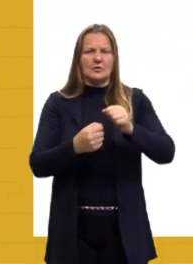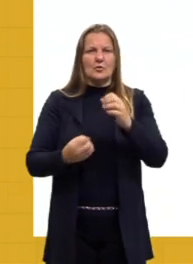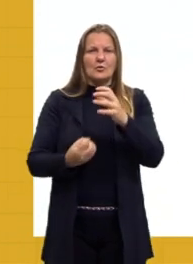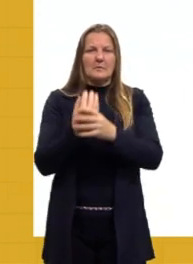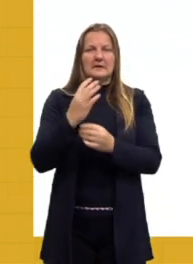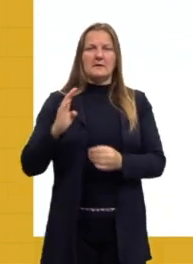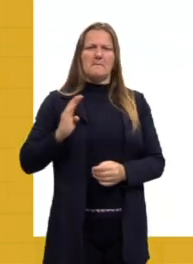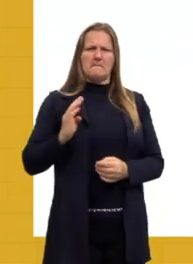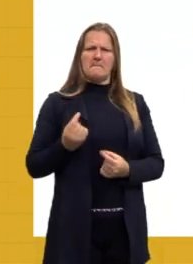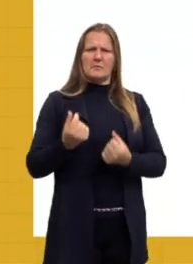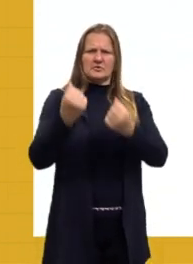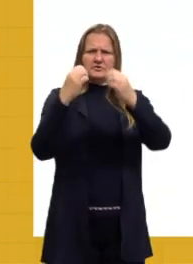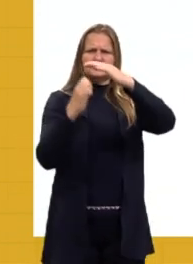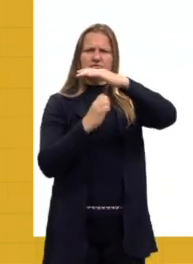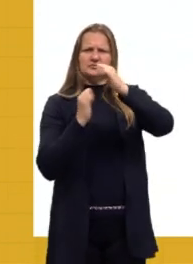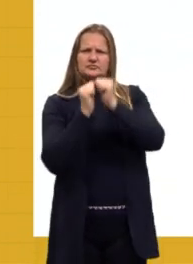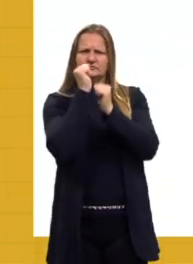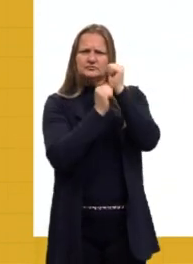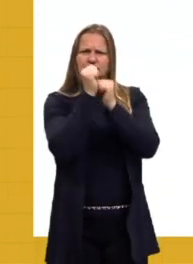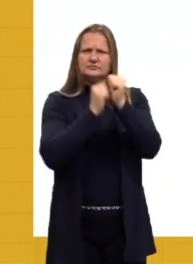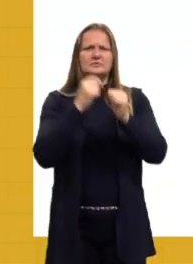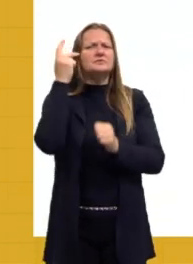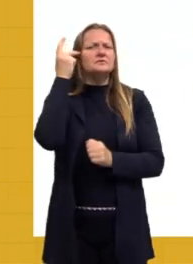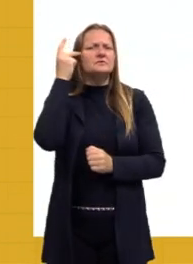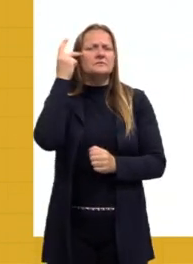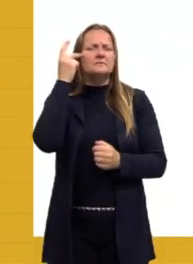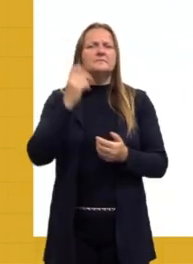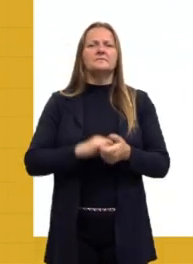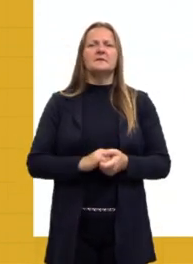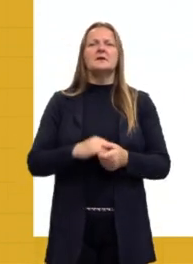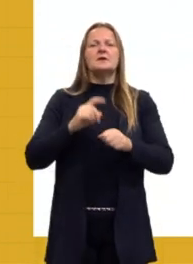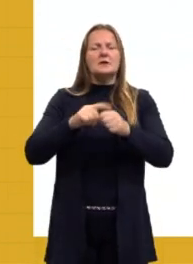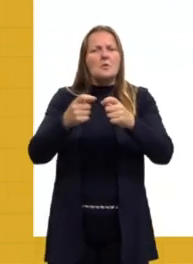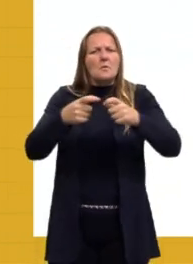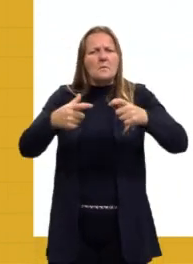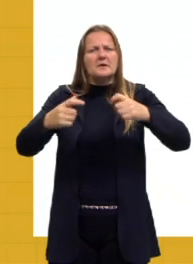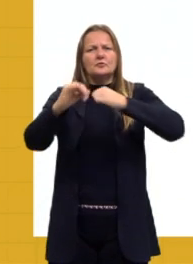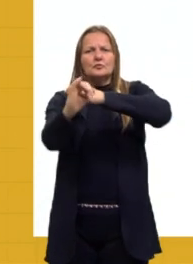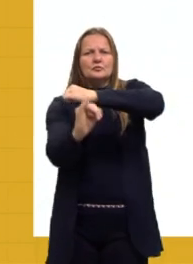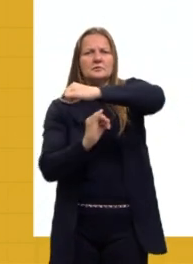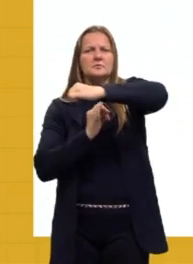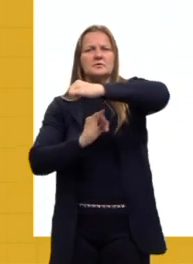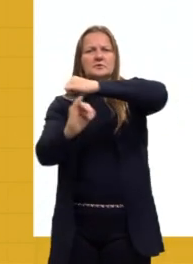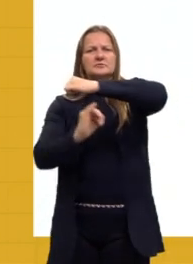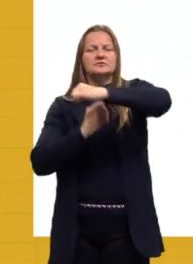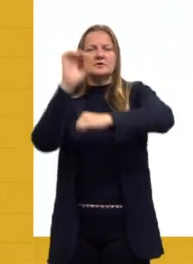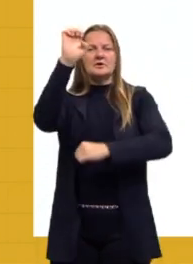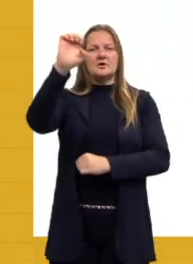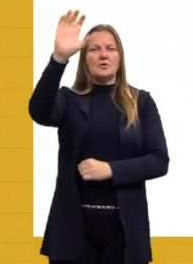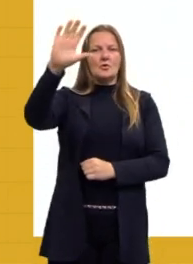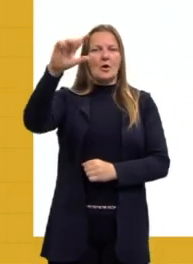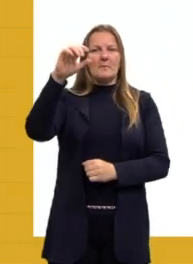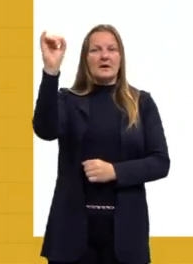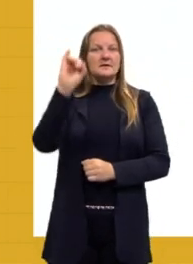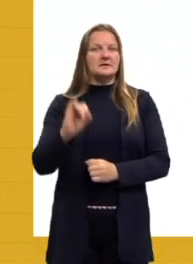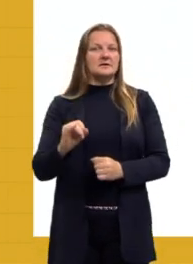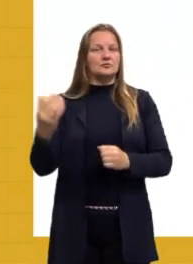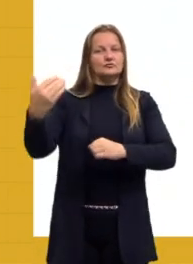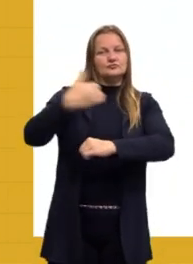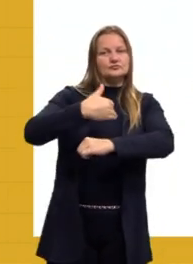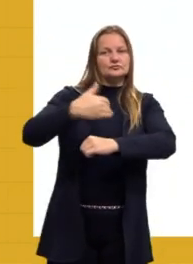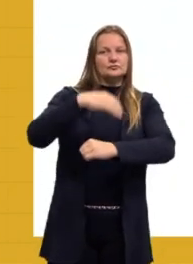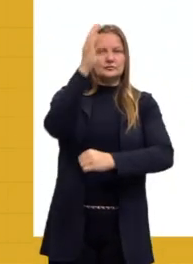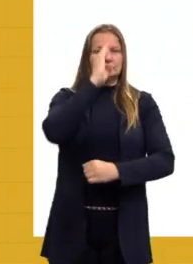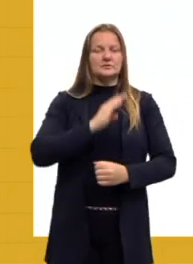industrial, principalmente na cidade de São Paulo, temos aí um aumento de imigrantes europeus, com ênfase para os italianos que foram chegando ao Brasil,